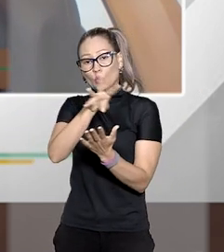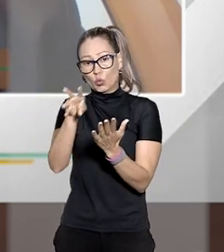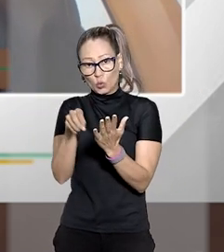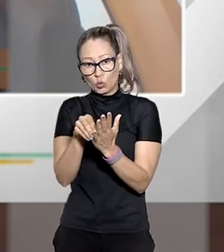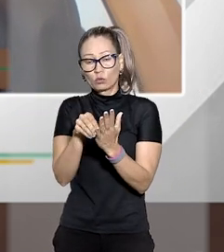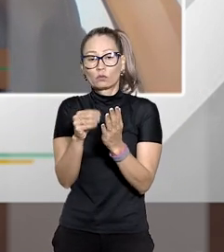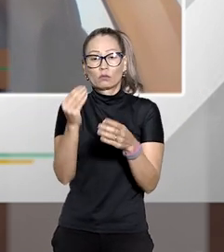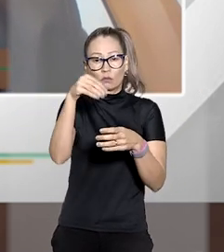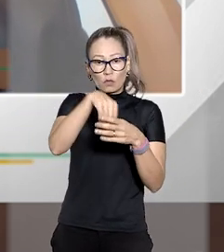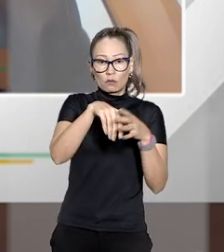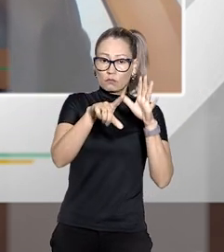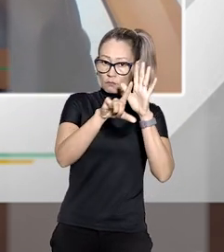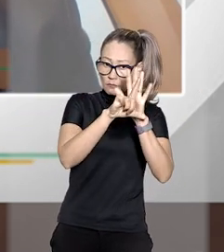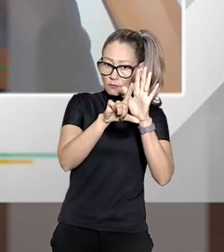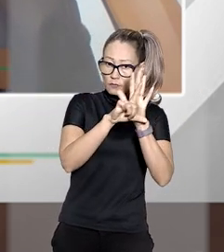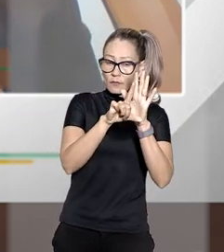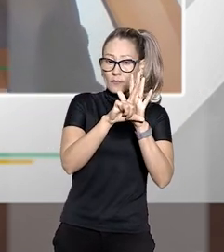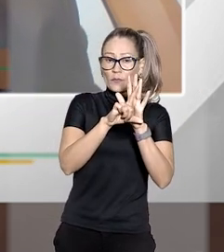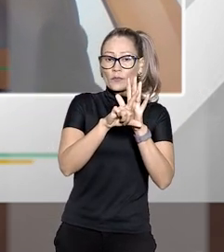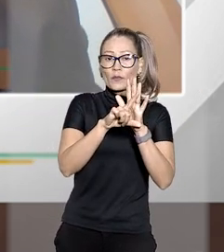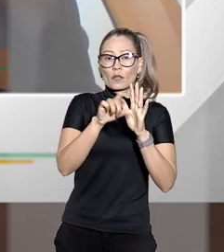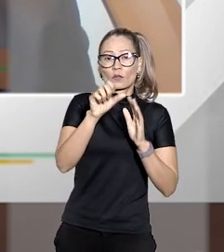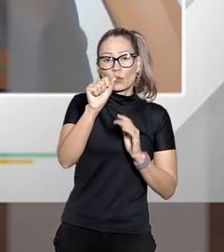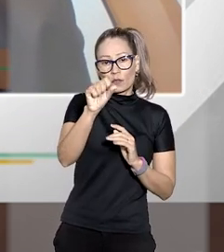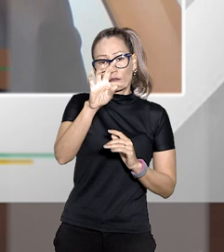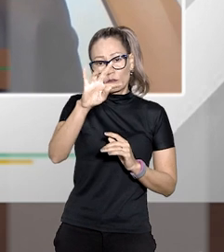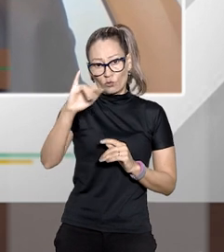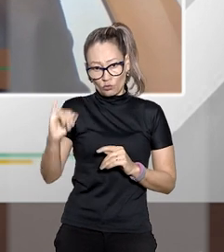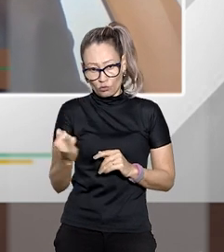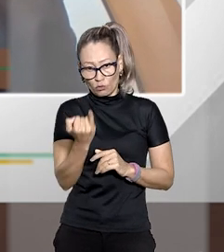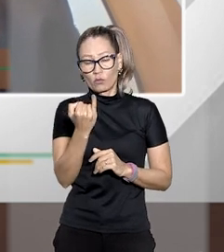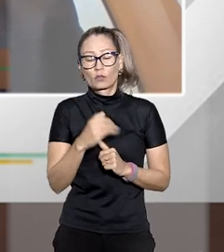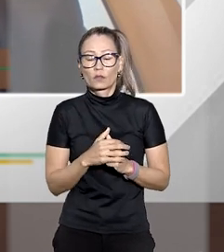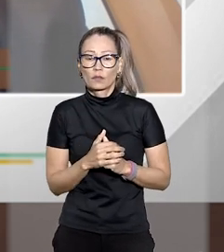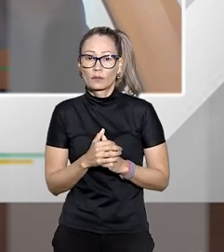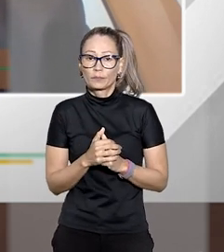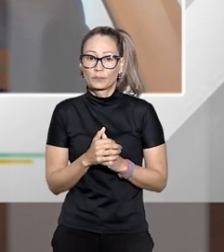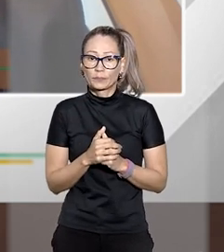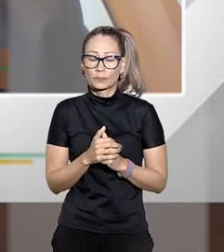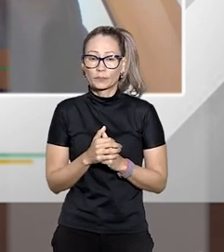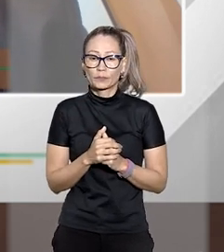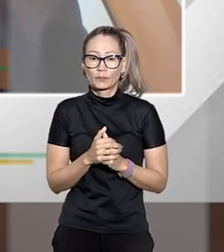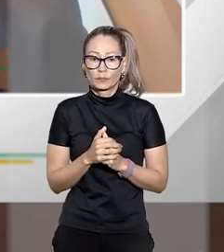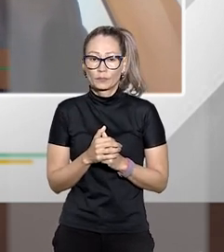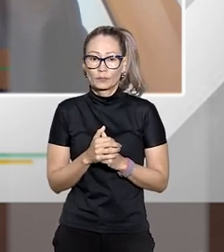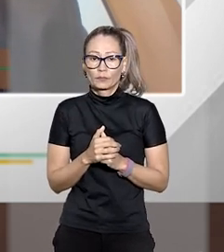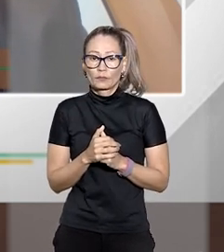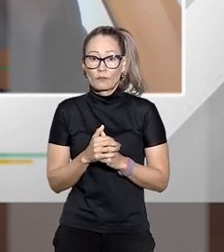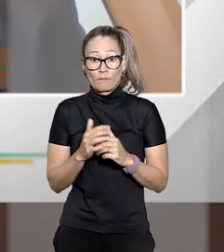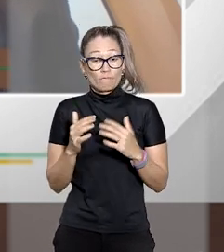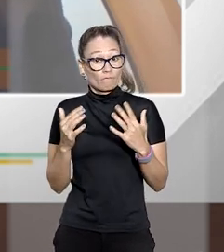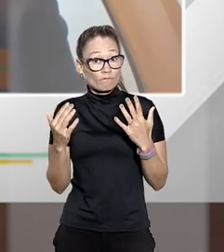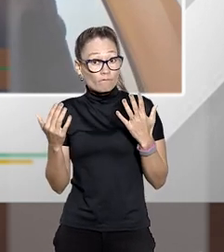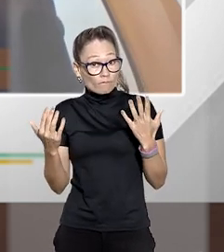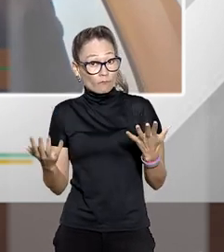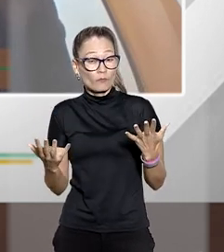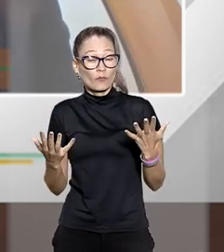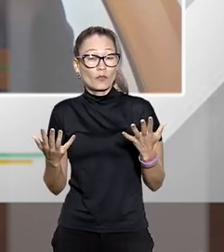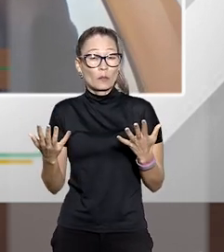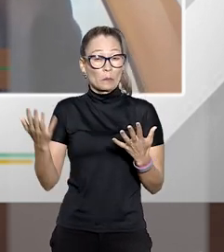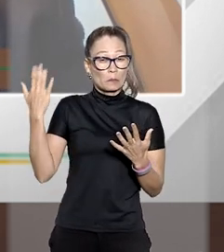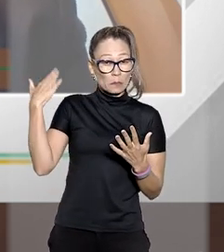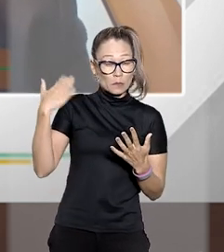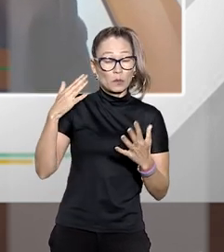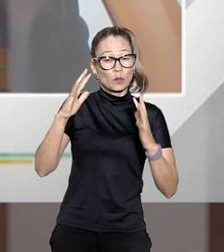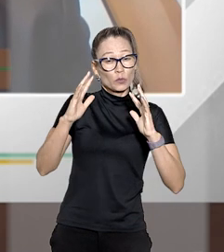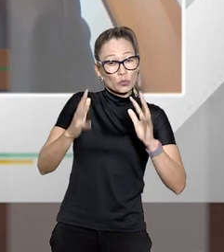questão legal compete ao STJ essa é a ideia da constituição e no entanto isso acabava um pouco